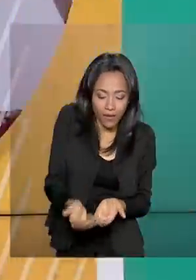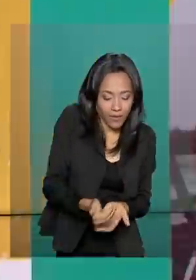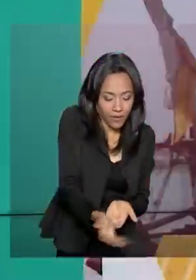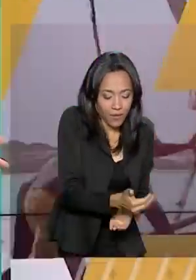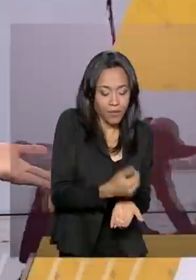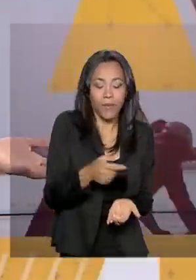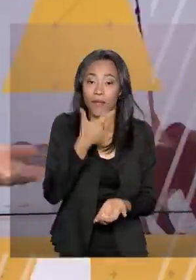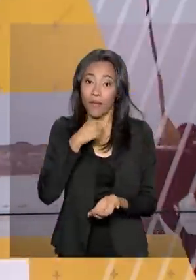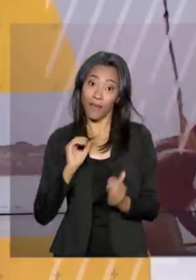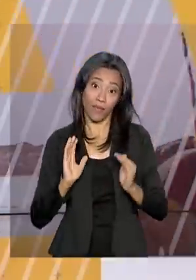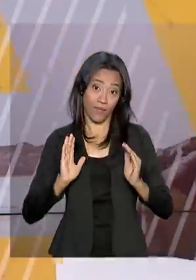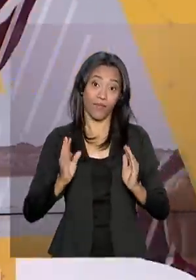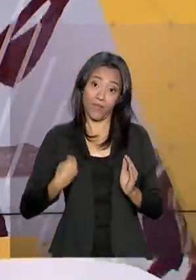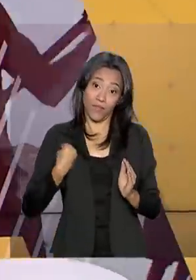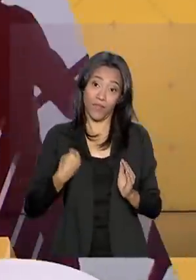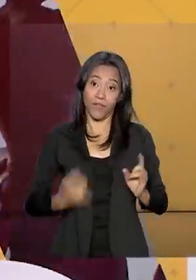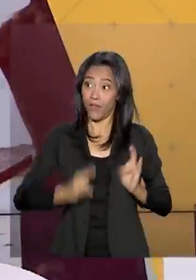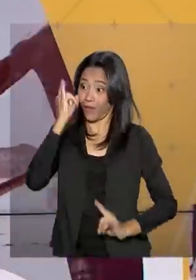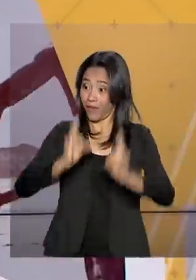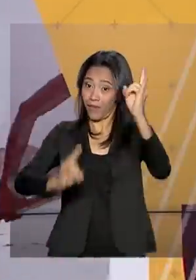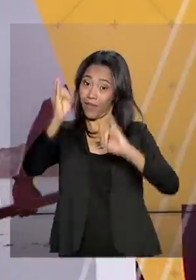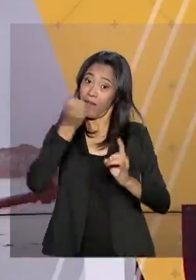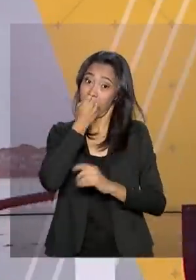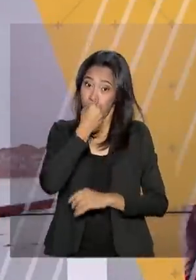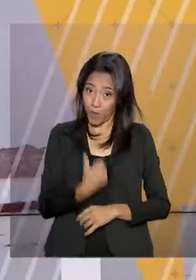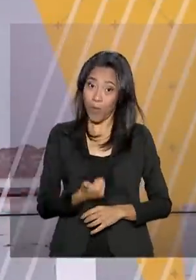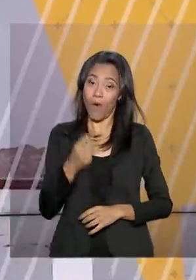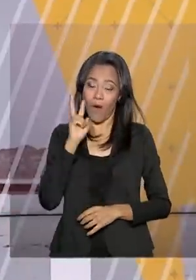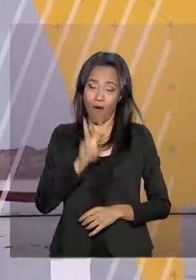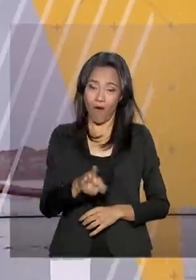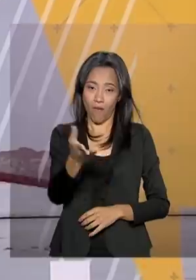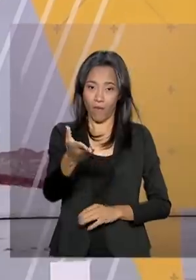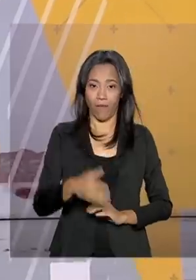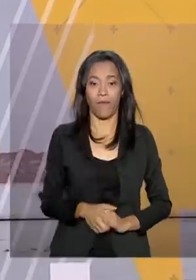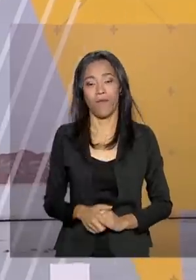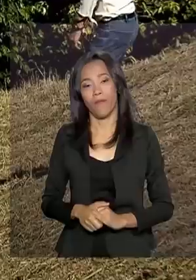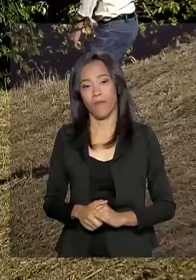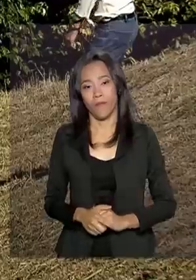numa selva de pedra, né? Uma aventura e um privilégio e tanto. Vamos ver na reportagem.